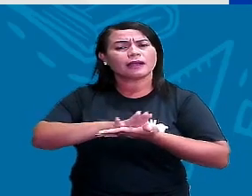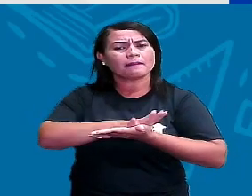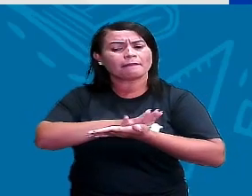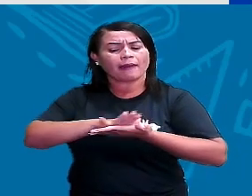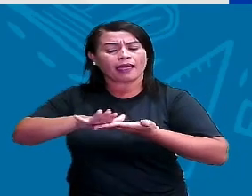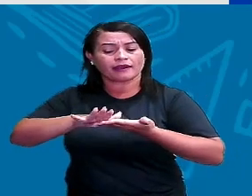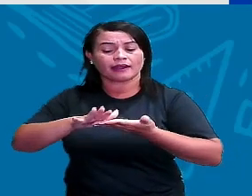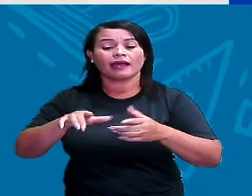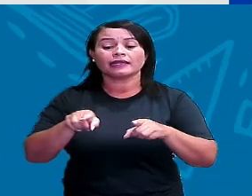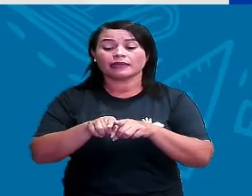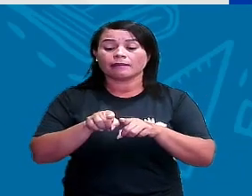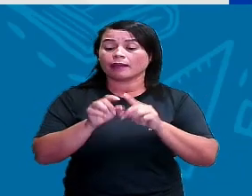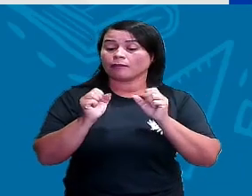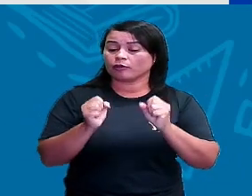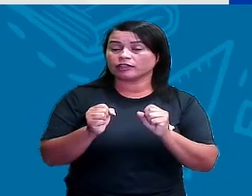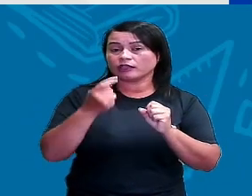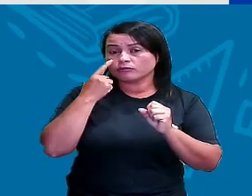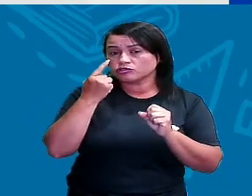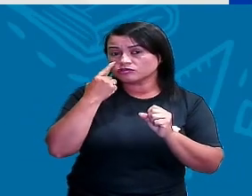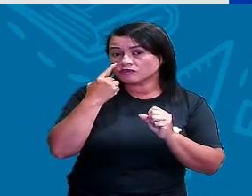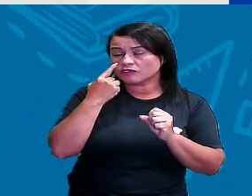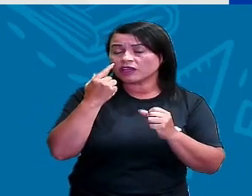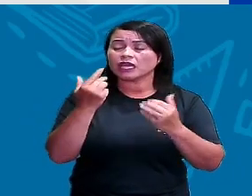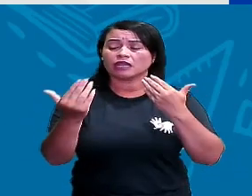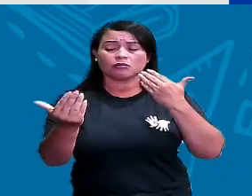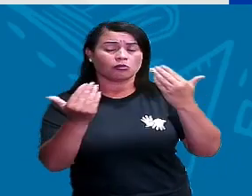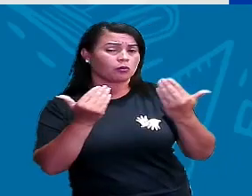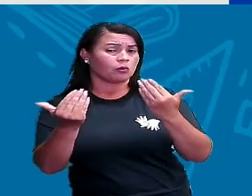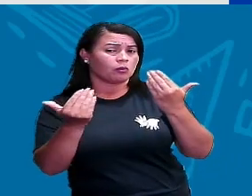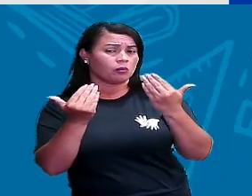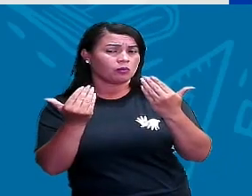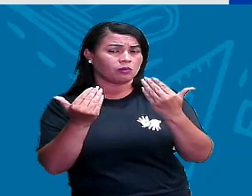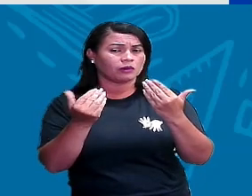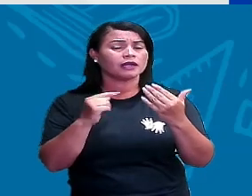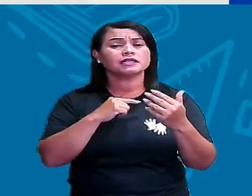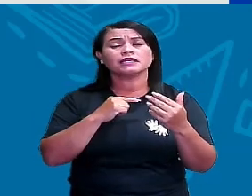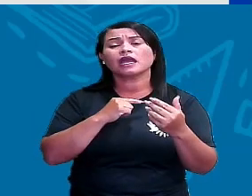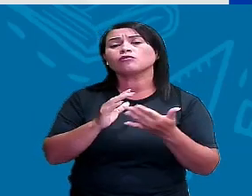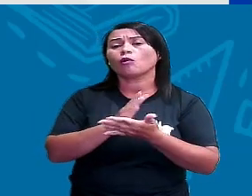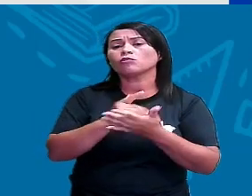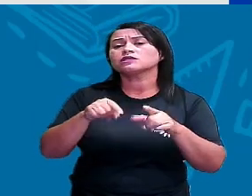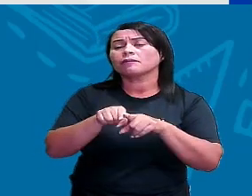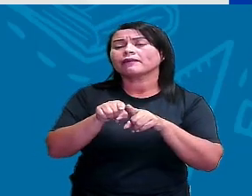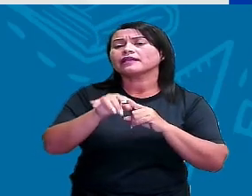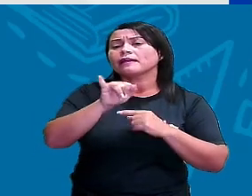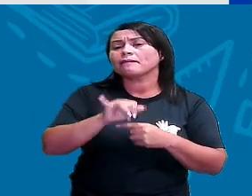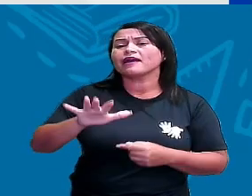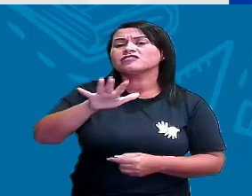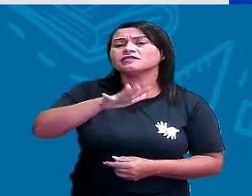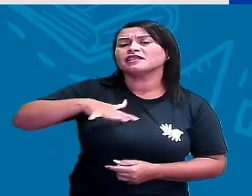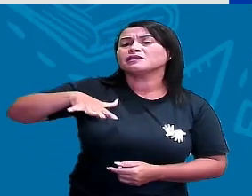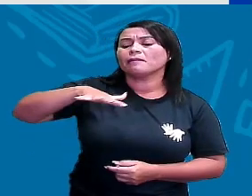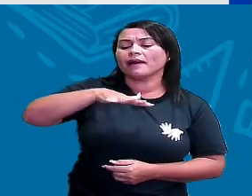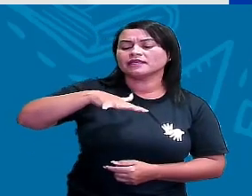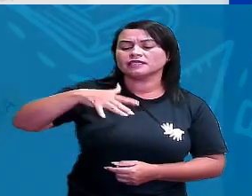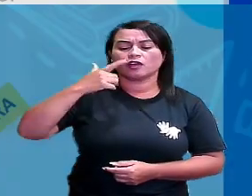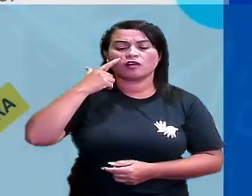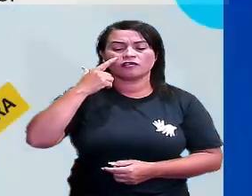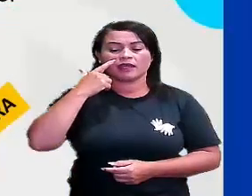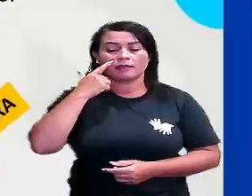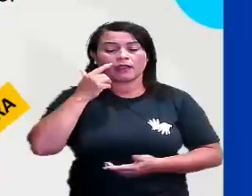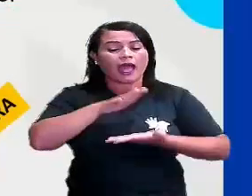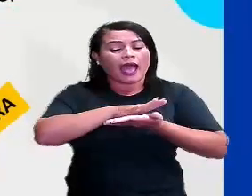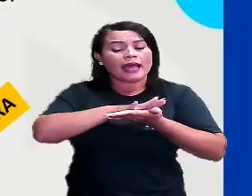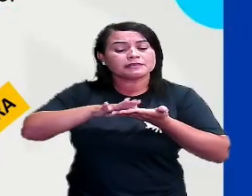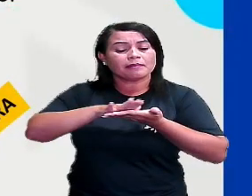relação da figura plana com a figura espacial, ok? Então as figuras geométricas